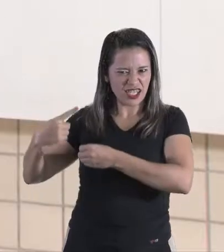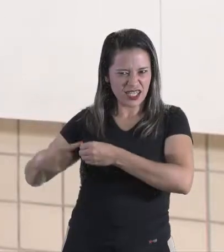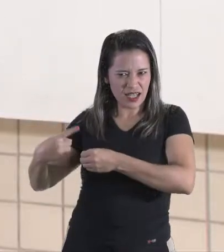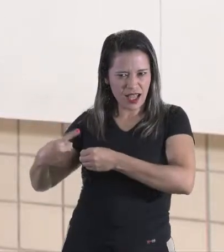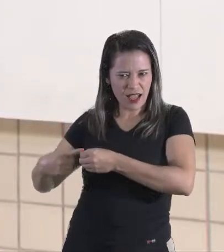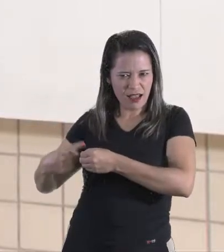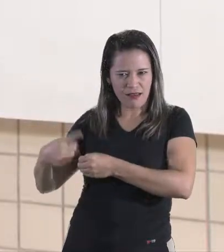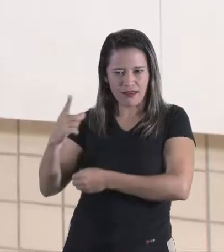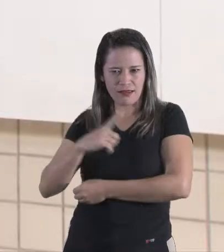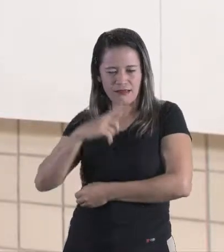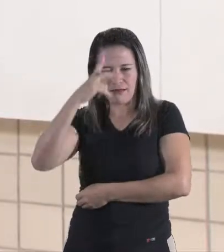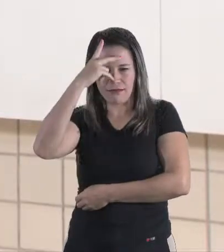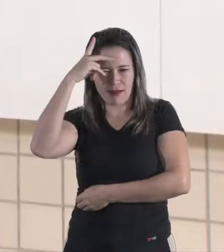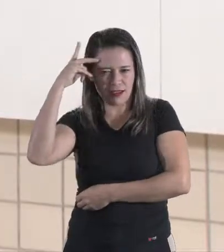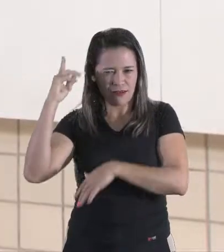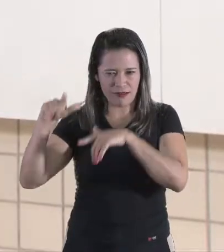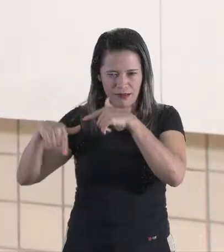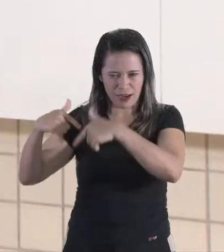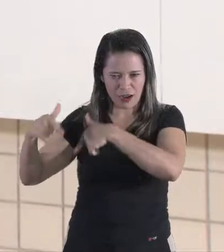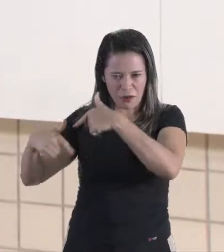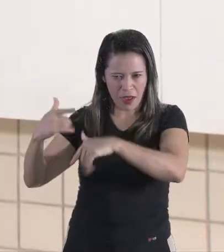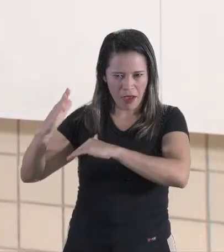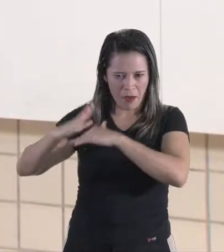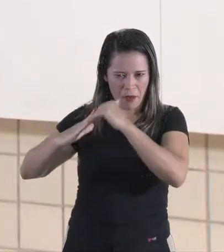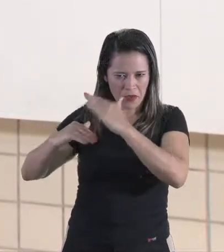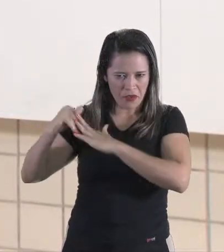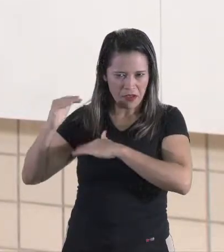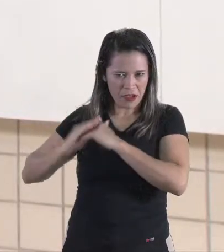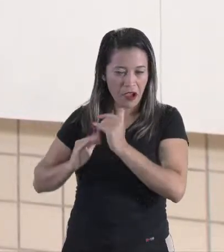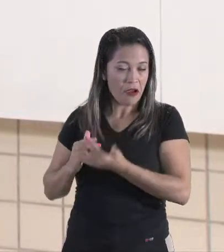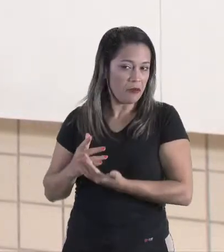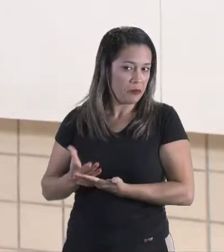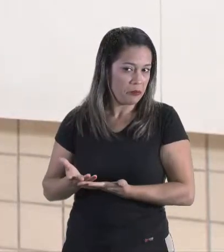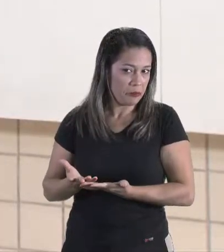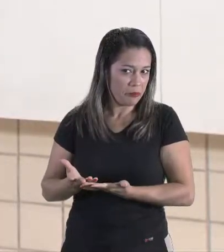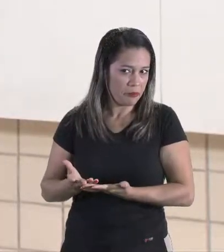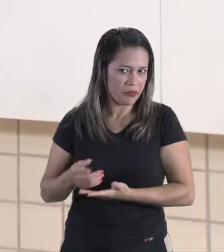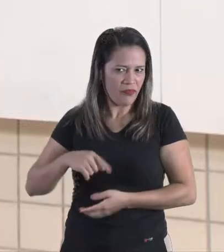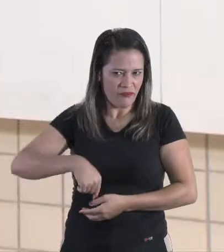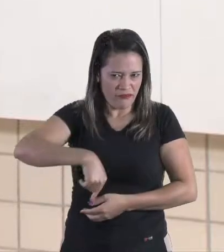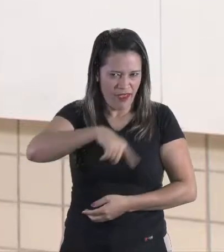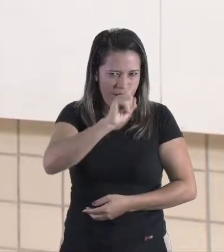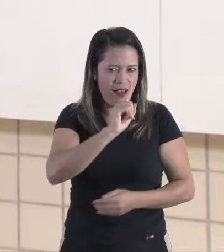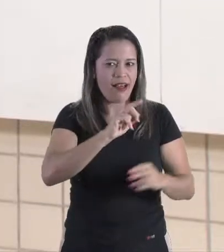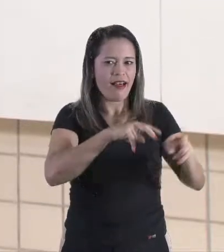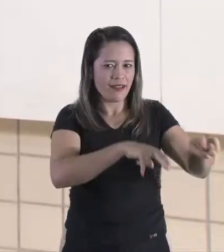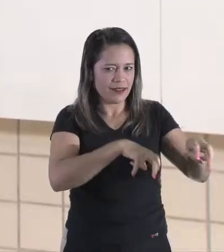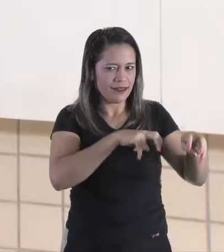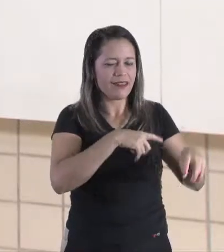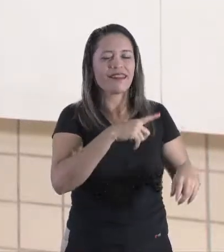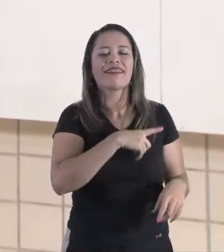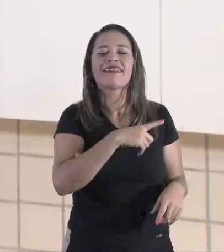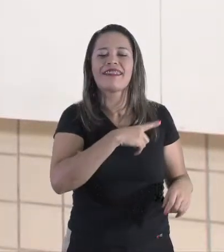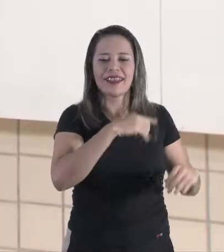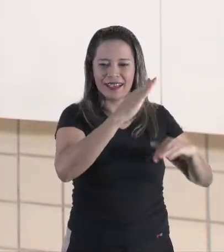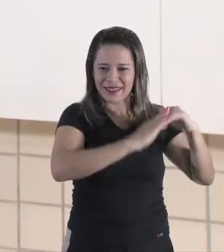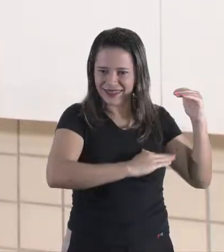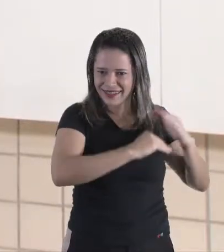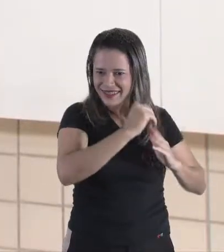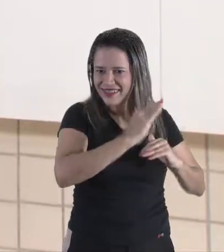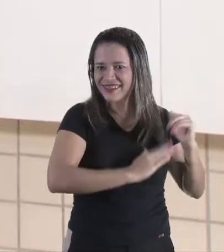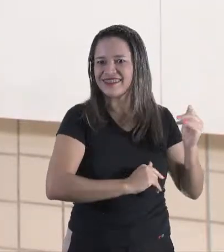tinha pessoas que trabalhavam, que são profissionais? Mas, na zona rural também tem profissionais, gente.